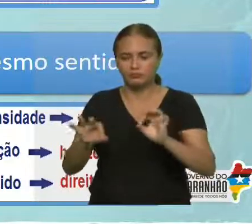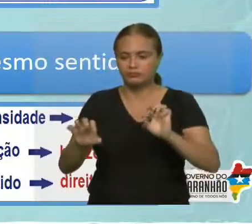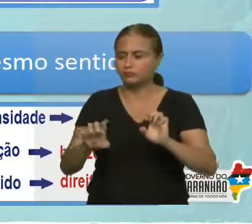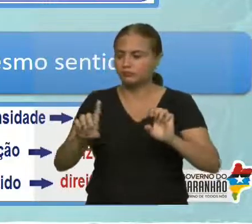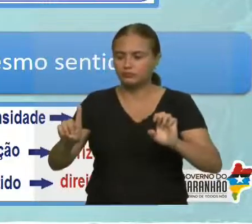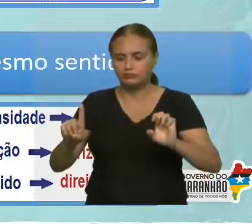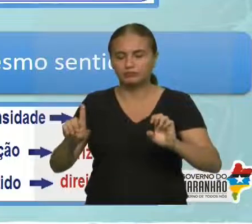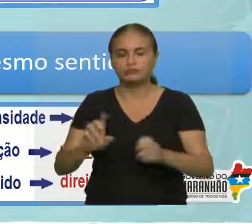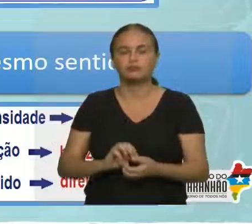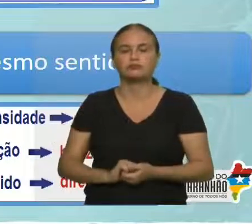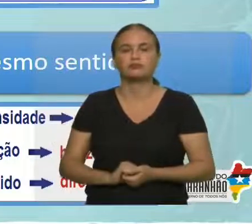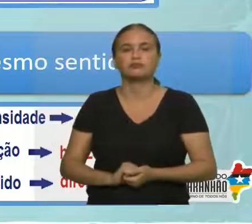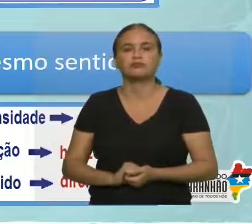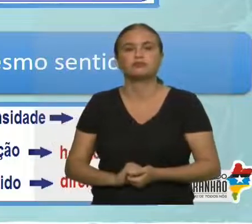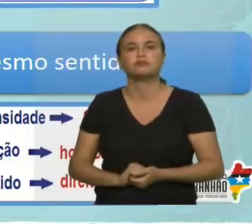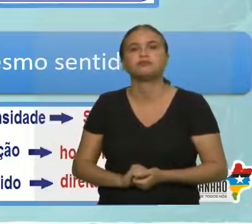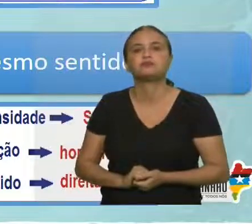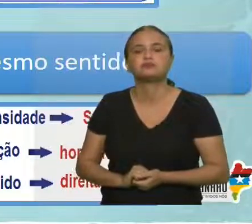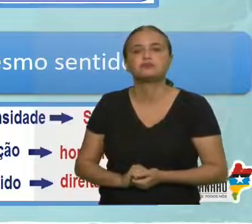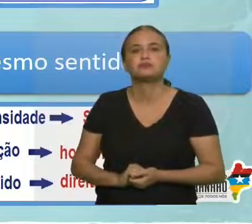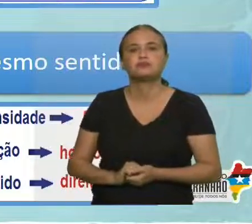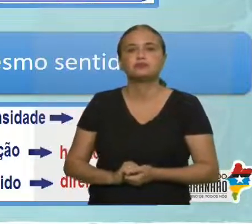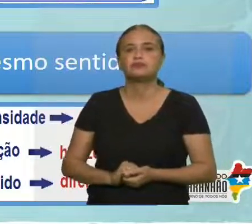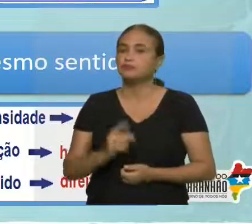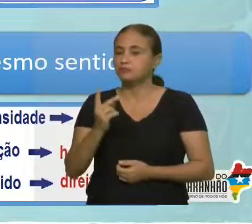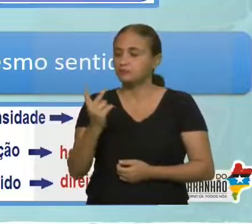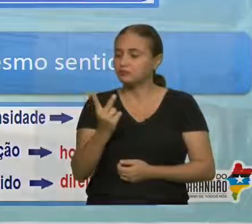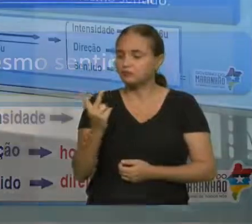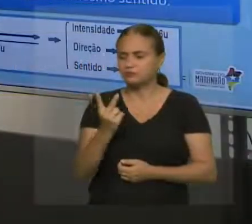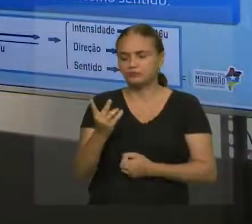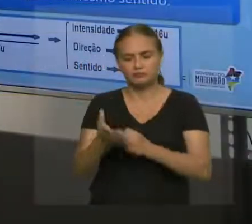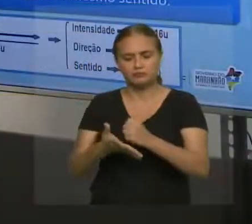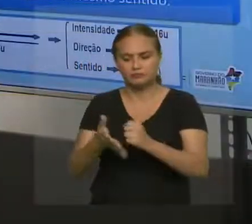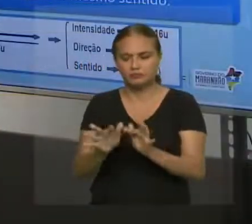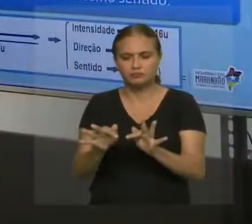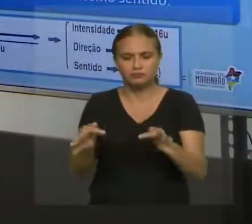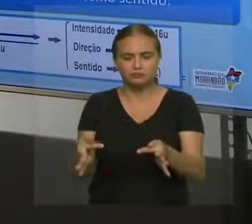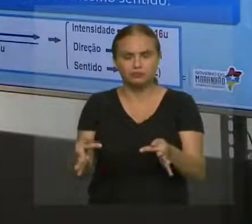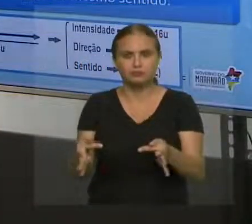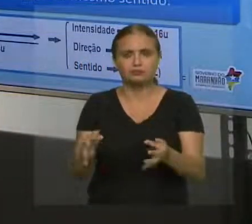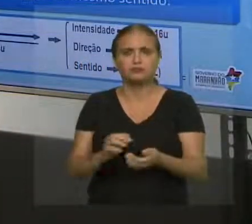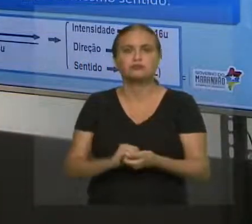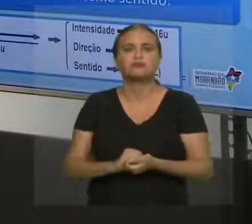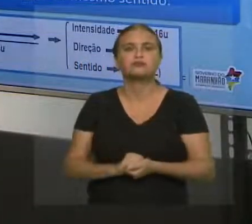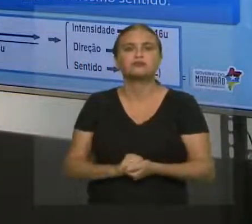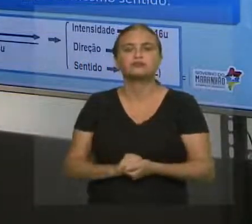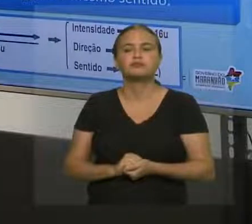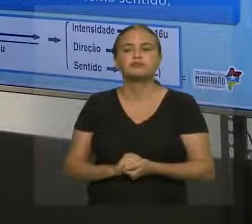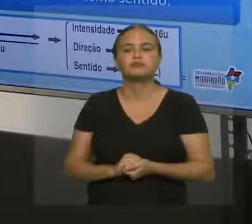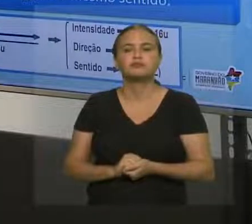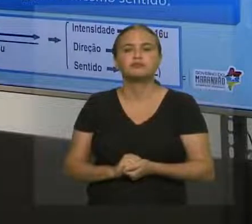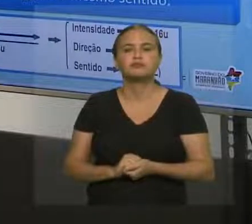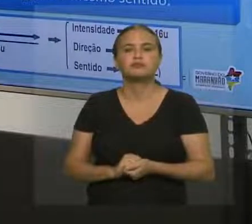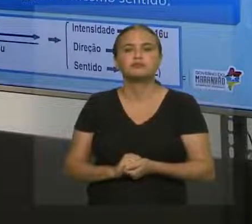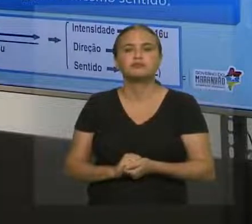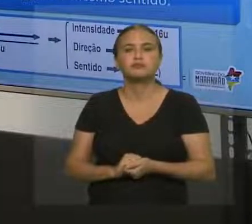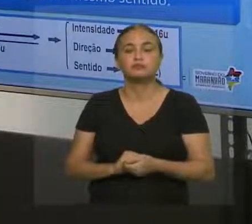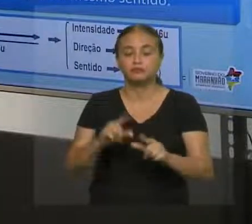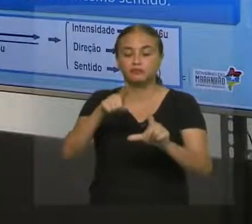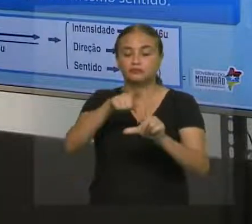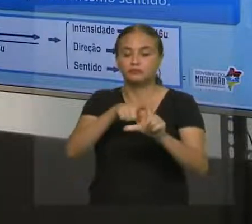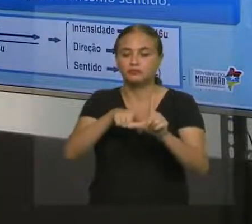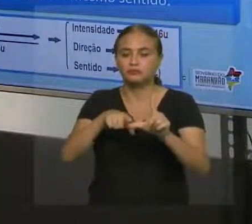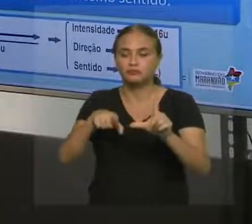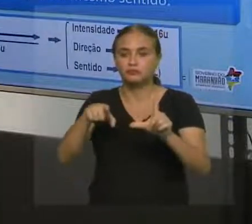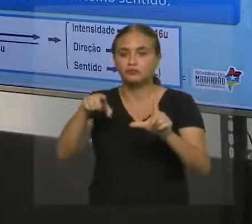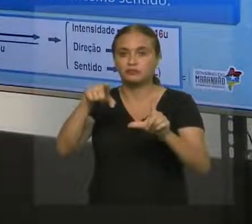direção e sentido. E os dois casos mais básicos, né? Que são os casos quando o ângulo, ele é nulo,